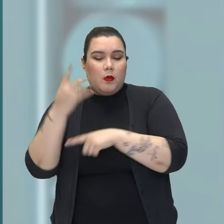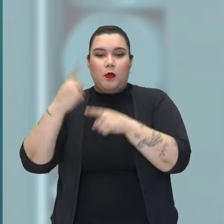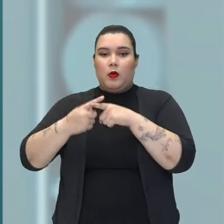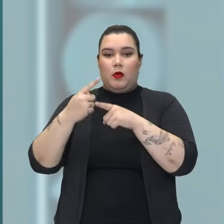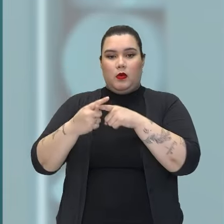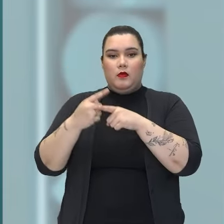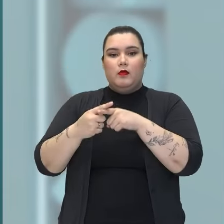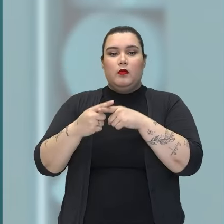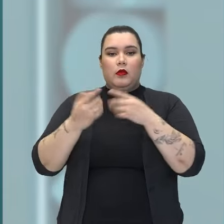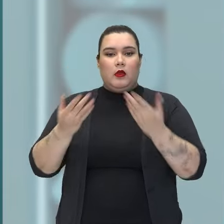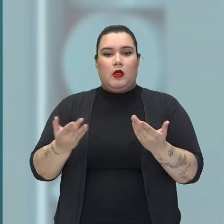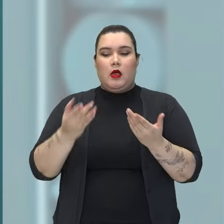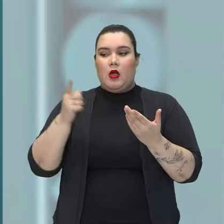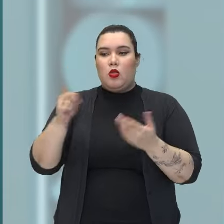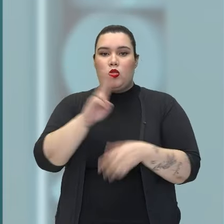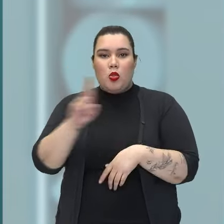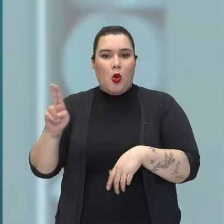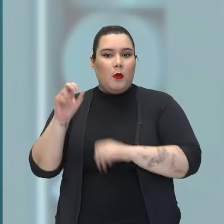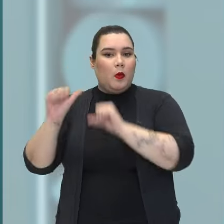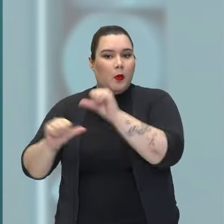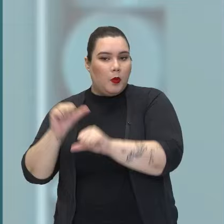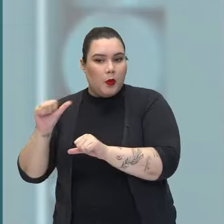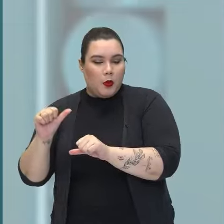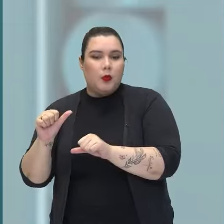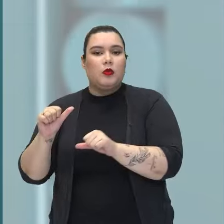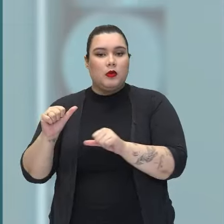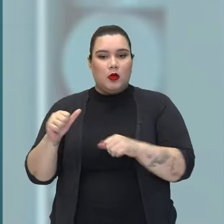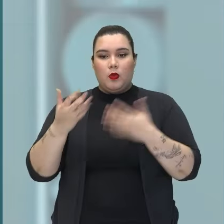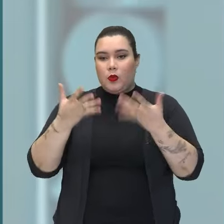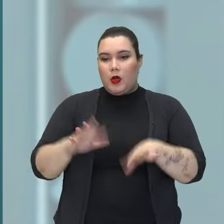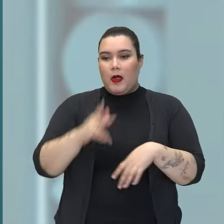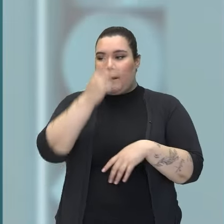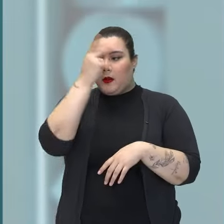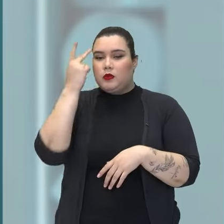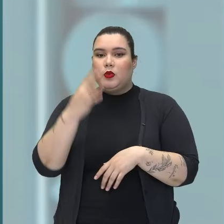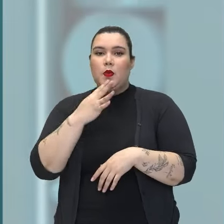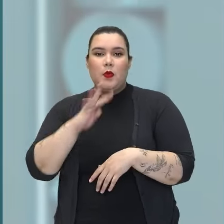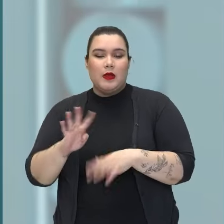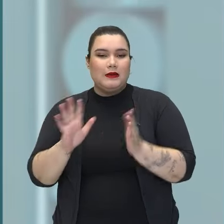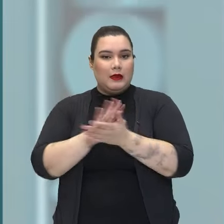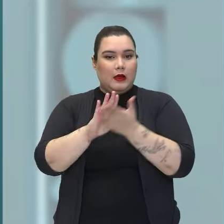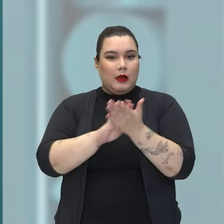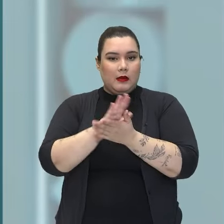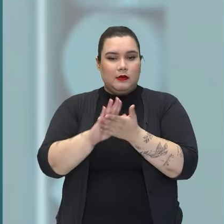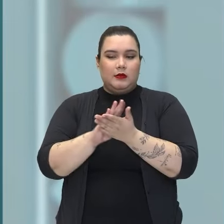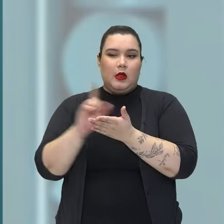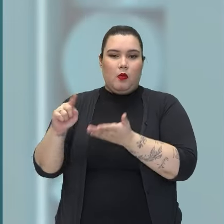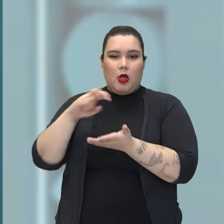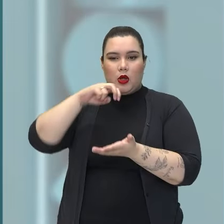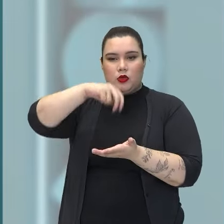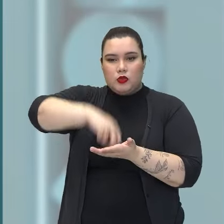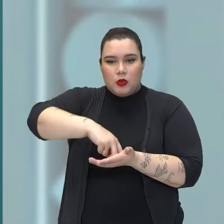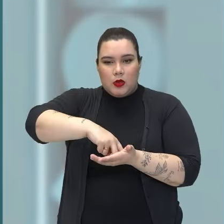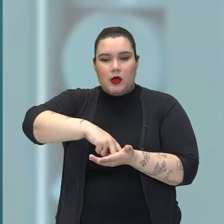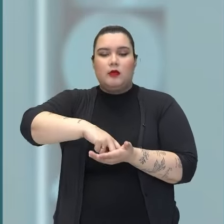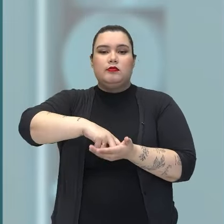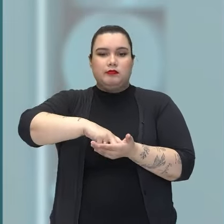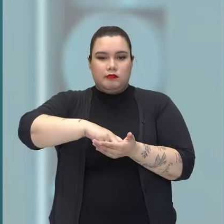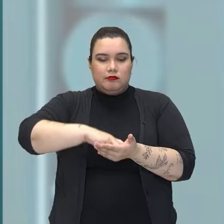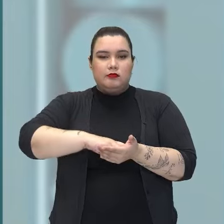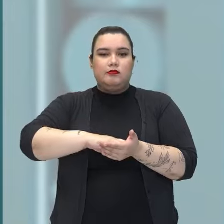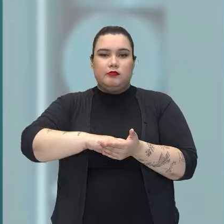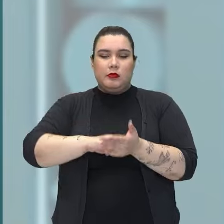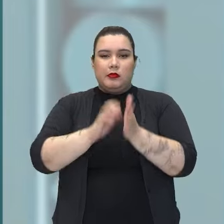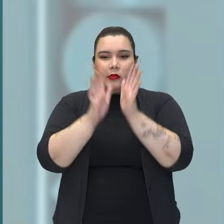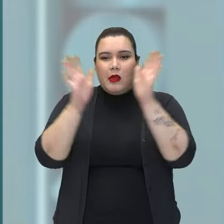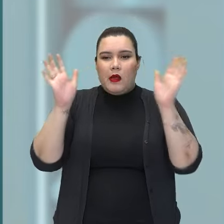esse nome, ele vai abandonar e não quer que ninguém o reconheça, ele se ajoelha e fala, abre os braços ali